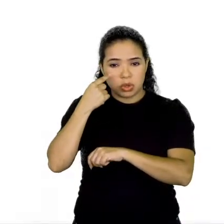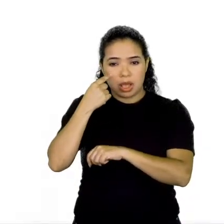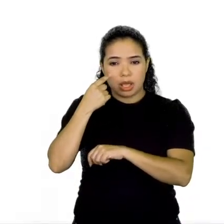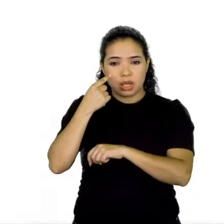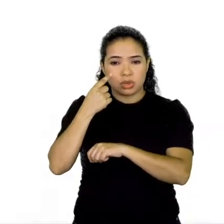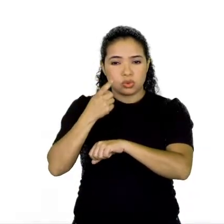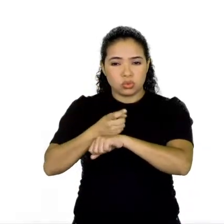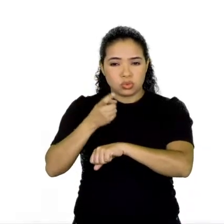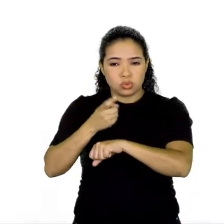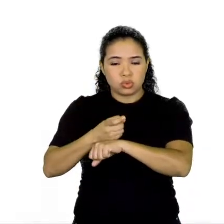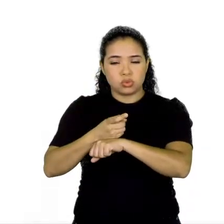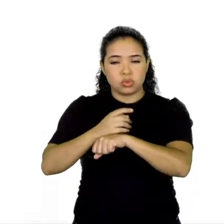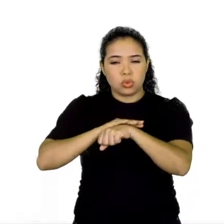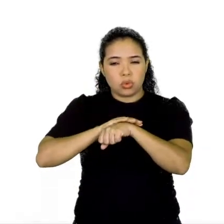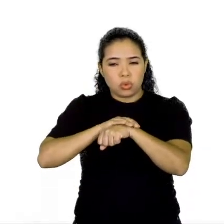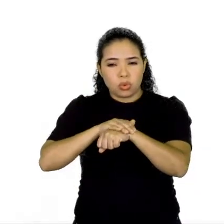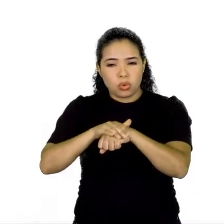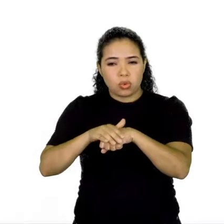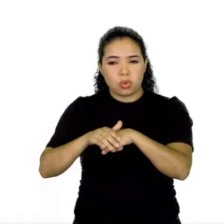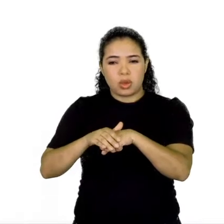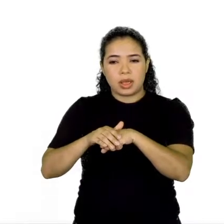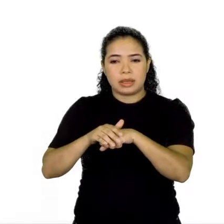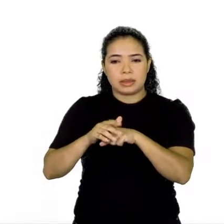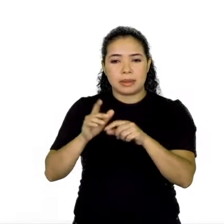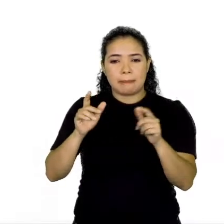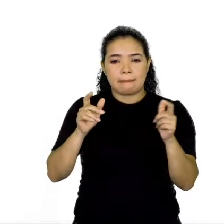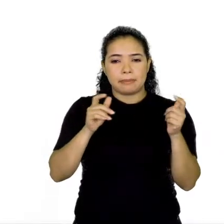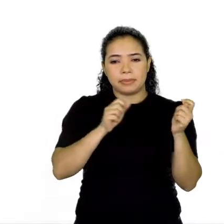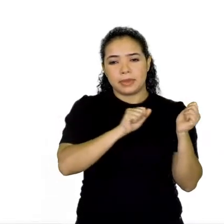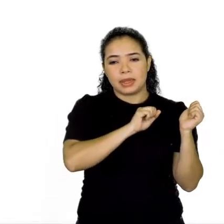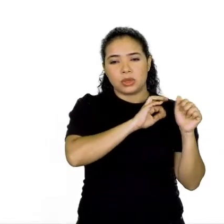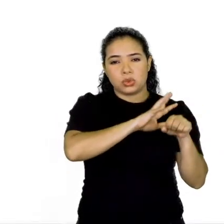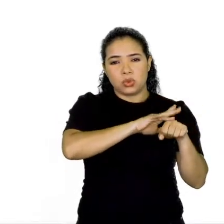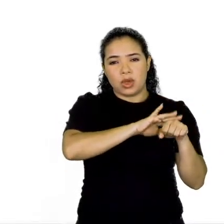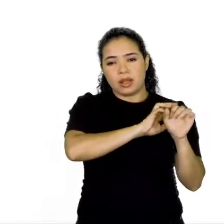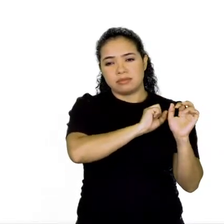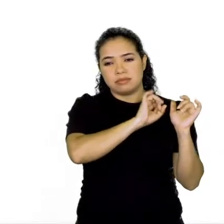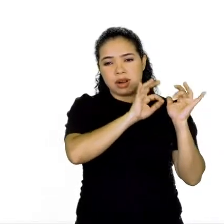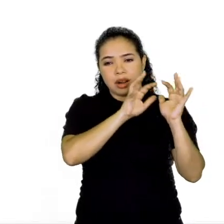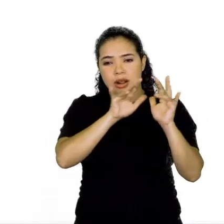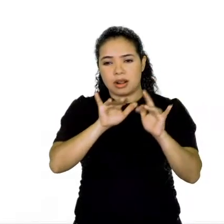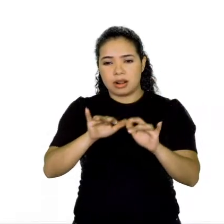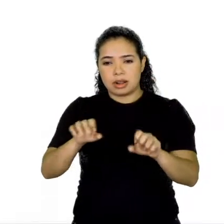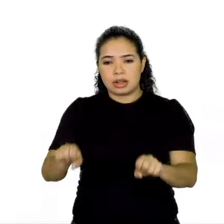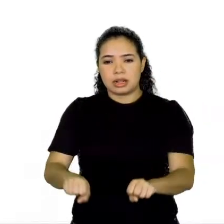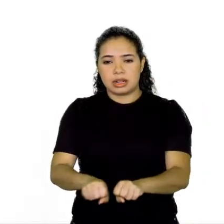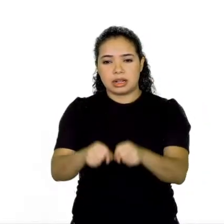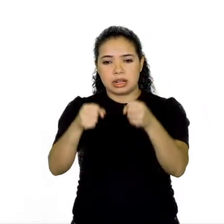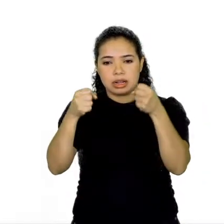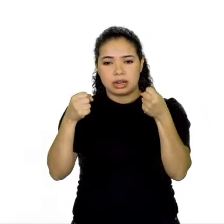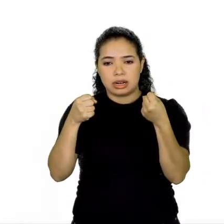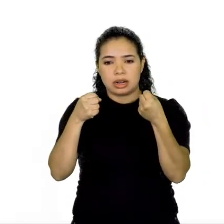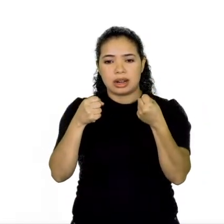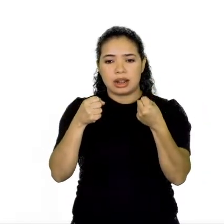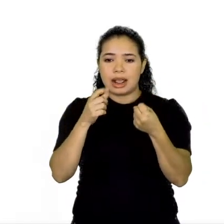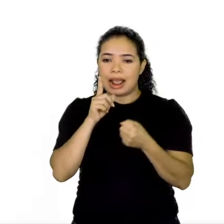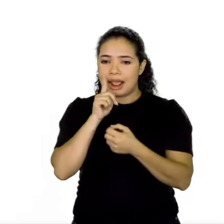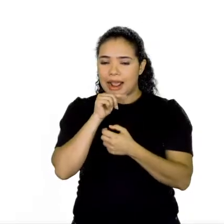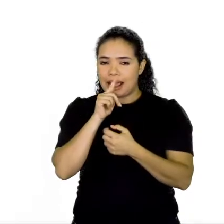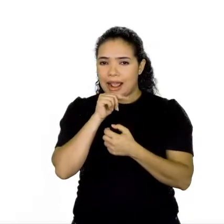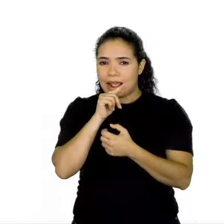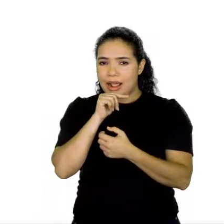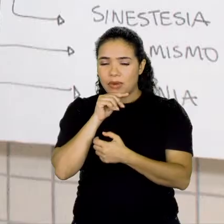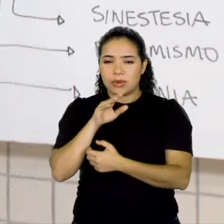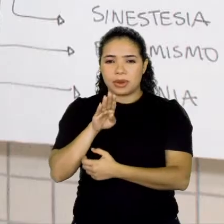liso, eterno. Nem a menor praga veio quebrar a superfície da fronte quieta como a água de